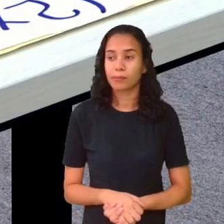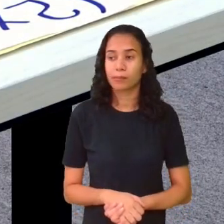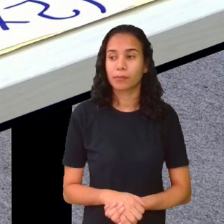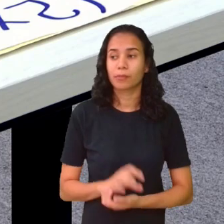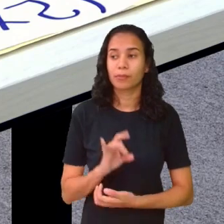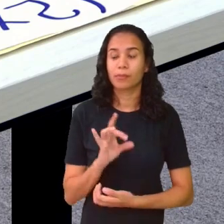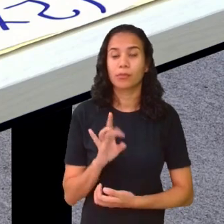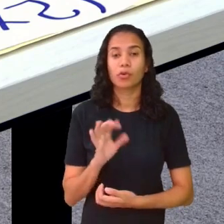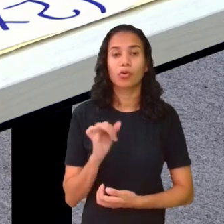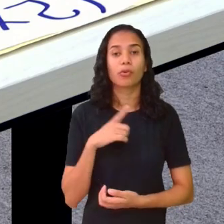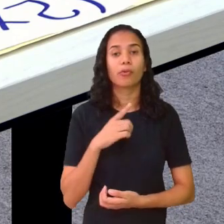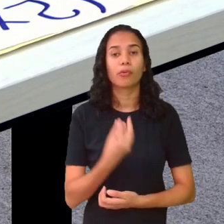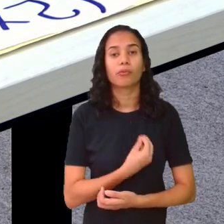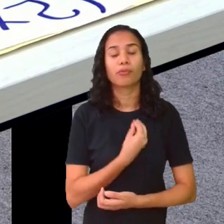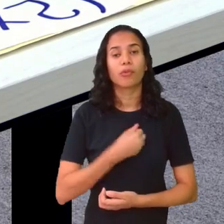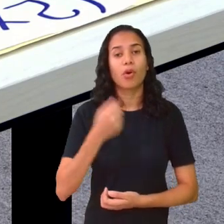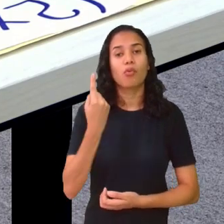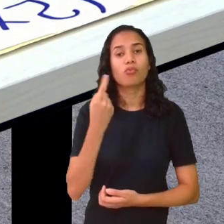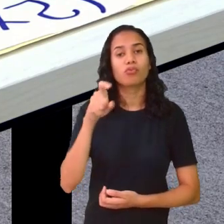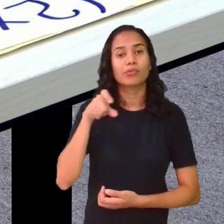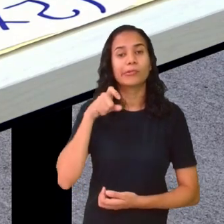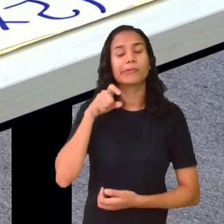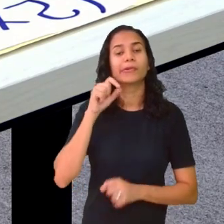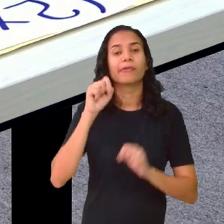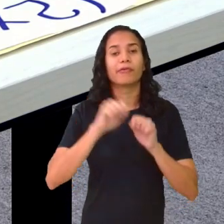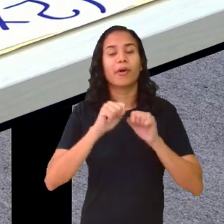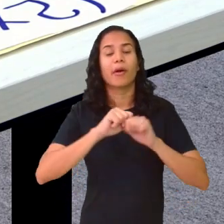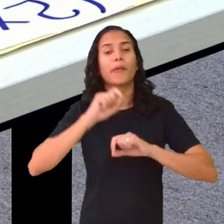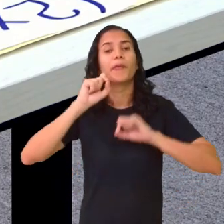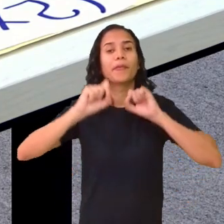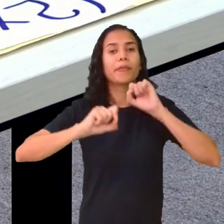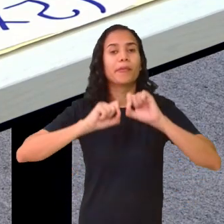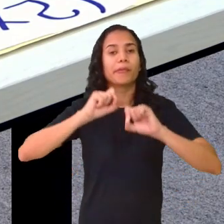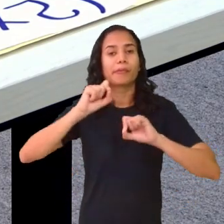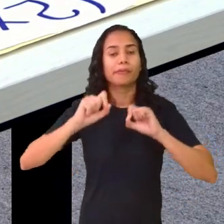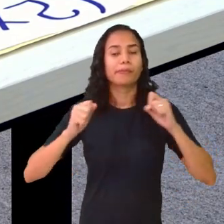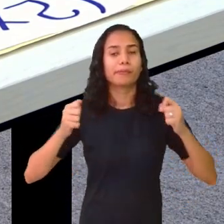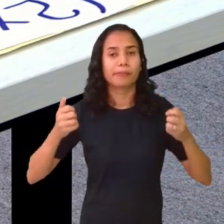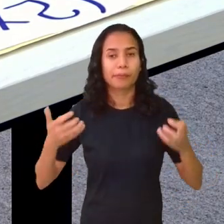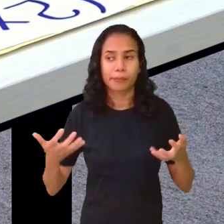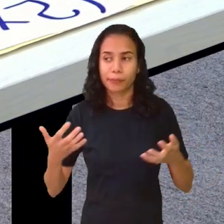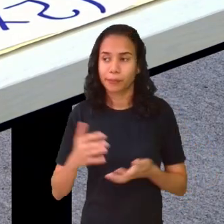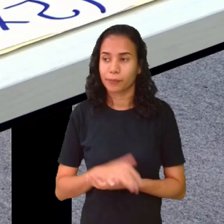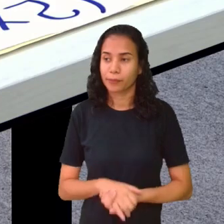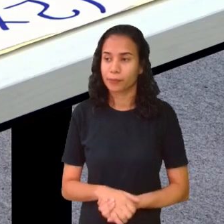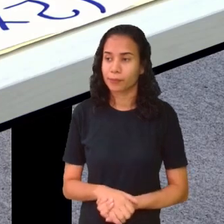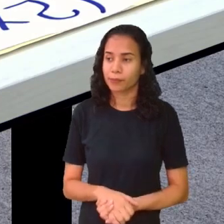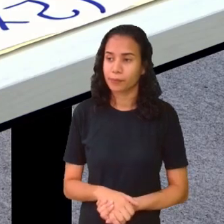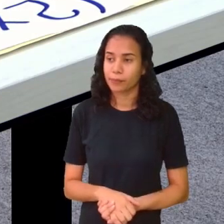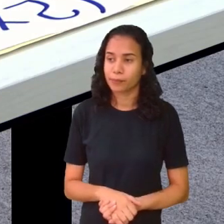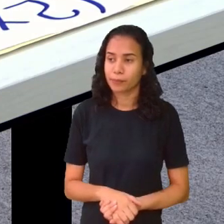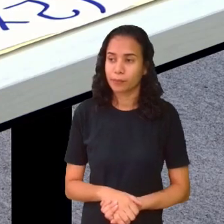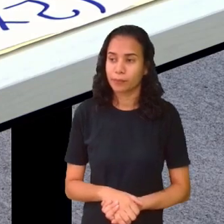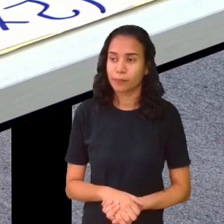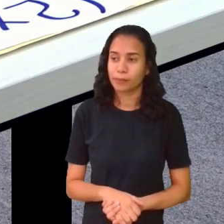só coloquei 1x. O que é que eu vou fazer? Eu vou colocar